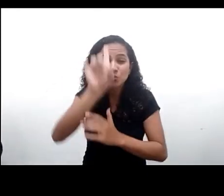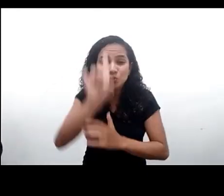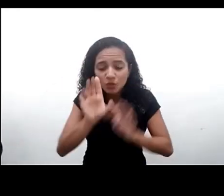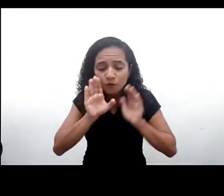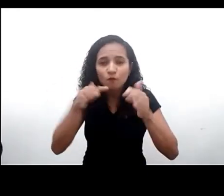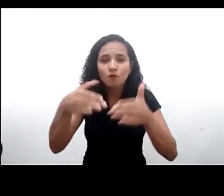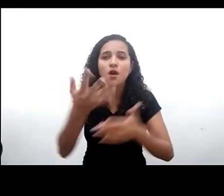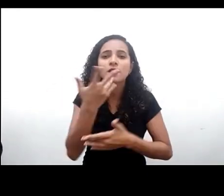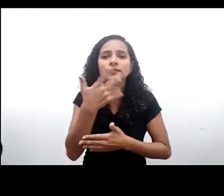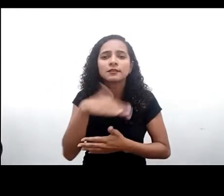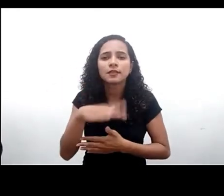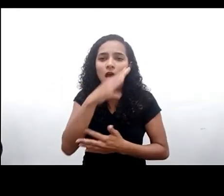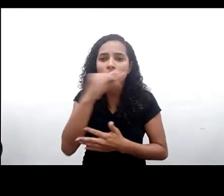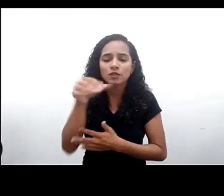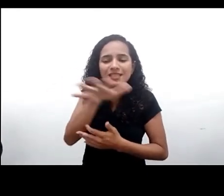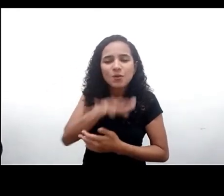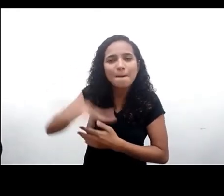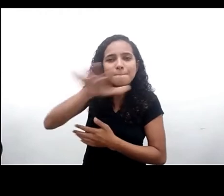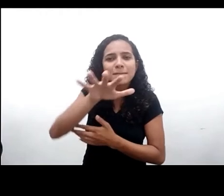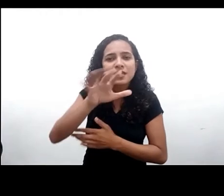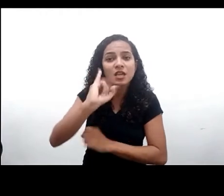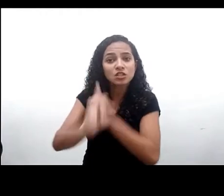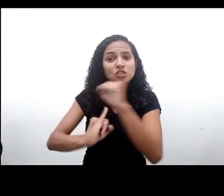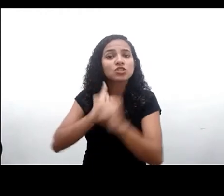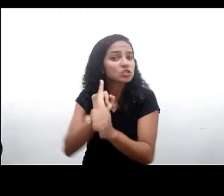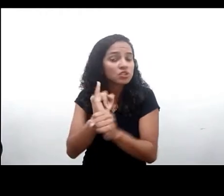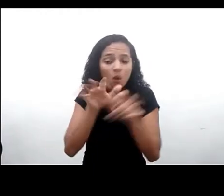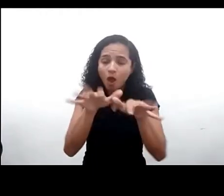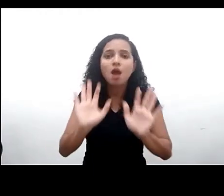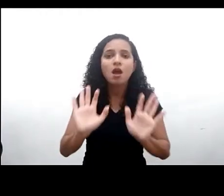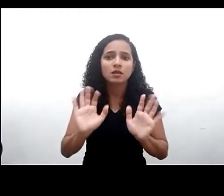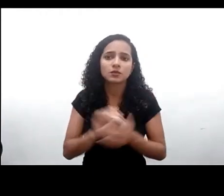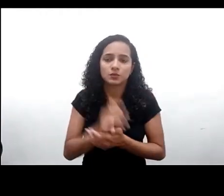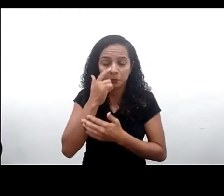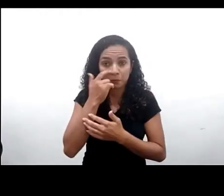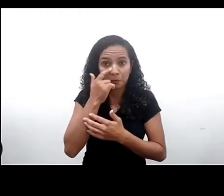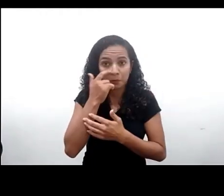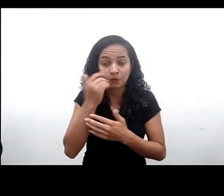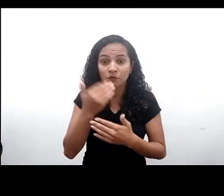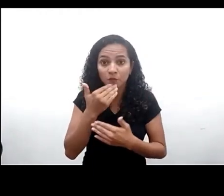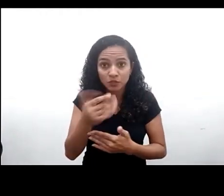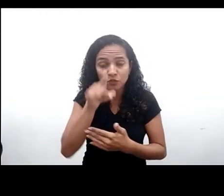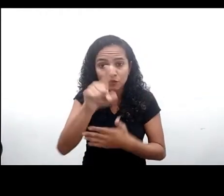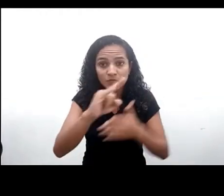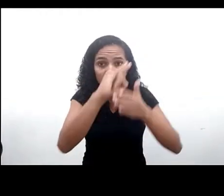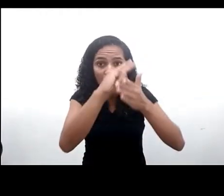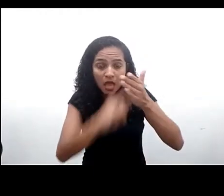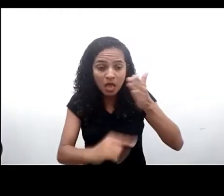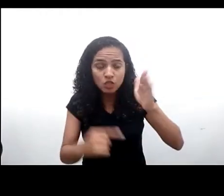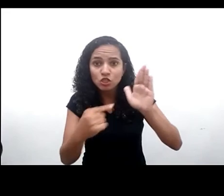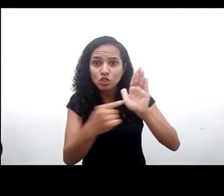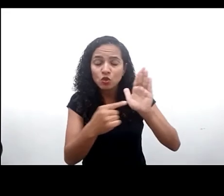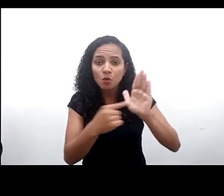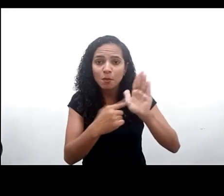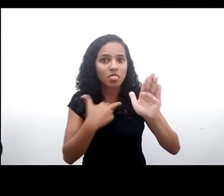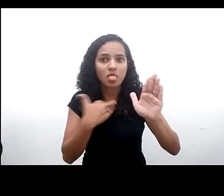no ambiente digital. termino, então, fazendo um pedido a vocês que este documento não pode ficar entre quatro